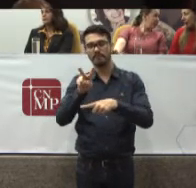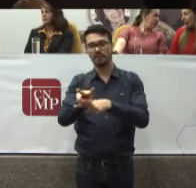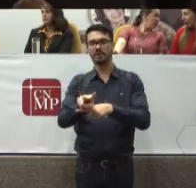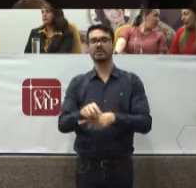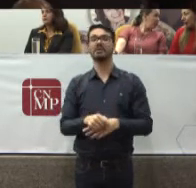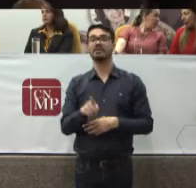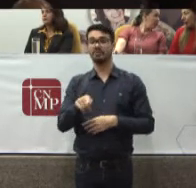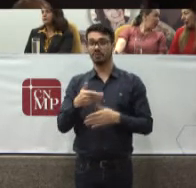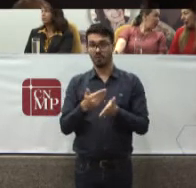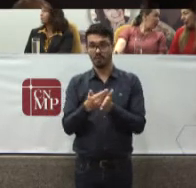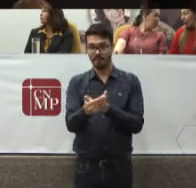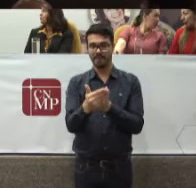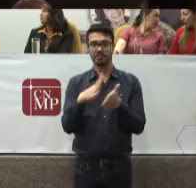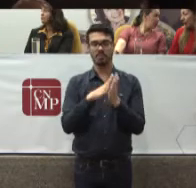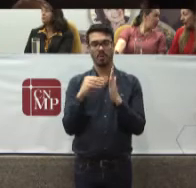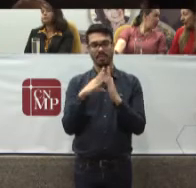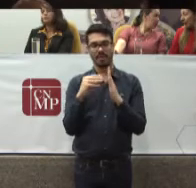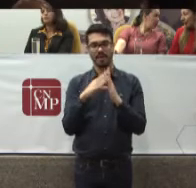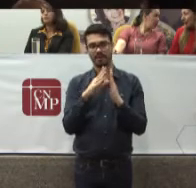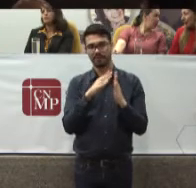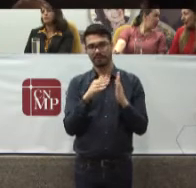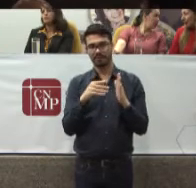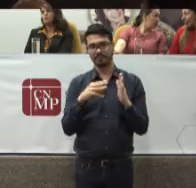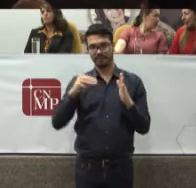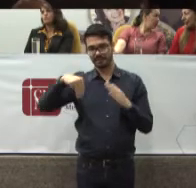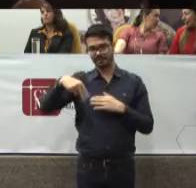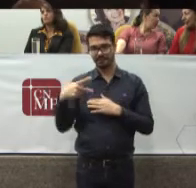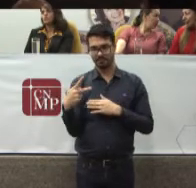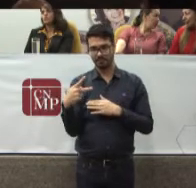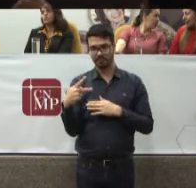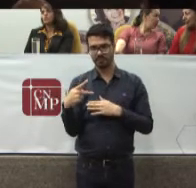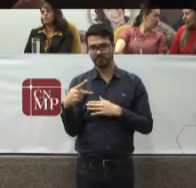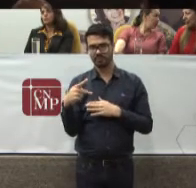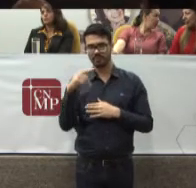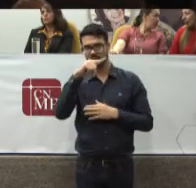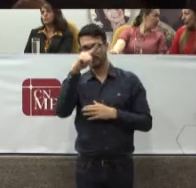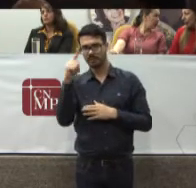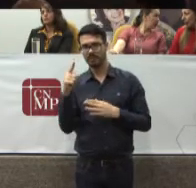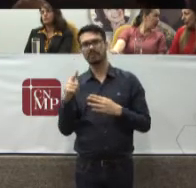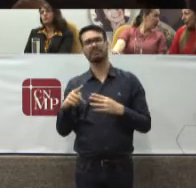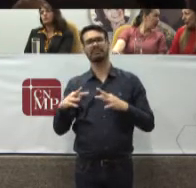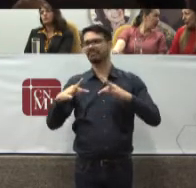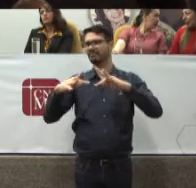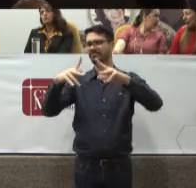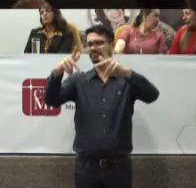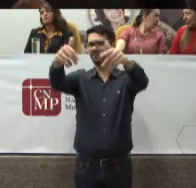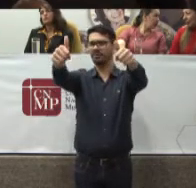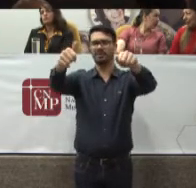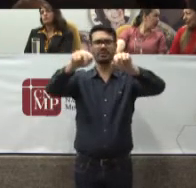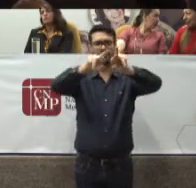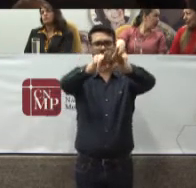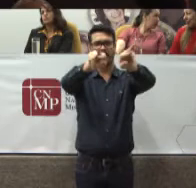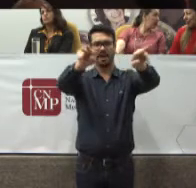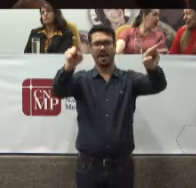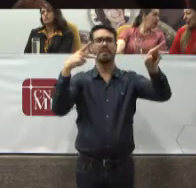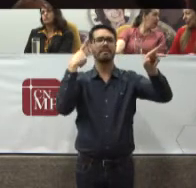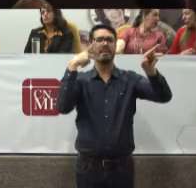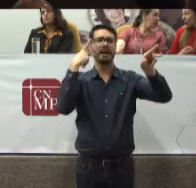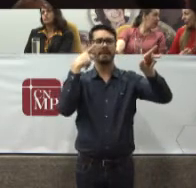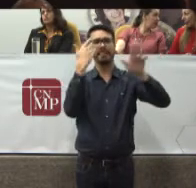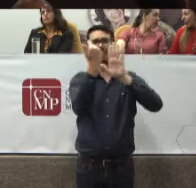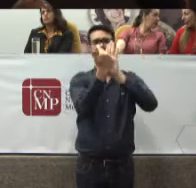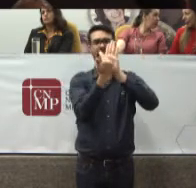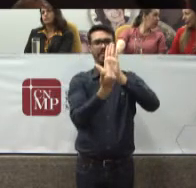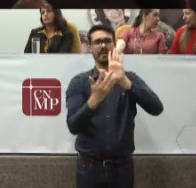ver Traçado Um modelo Em que o Ministério Público Dentre as tantas Políticas Públicas Que